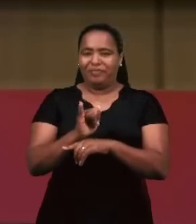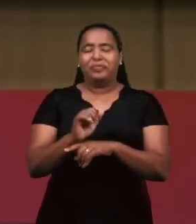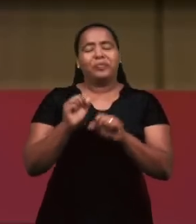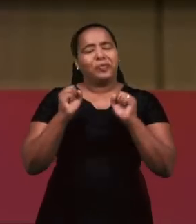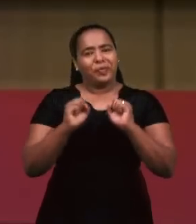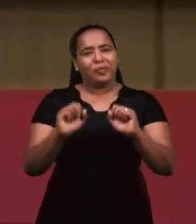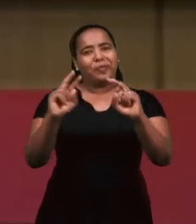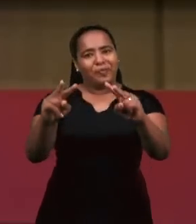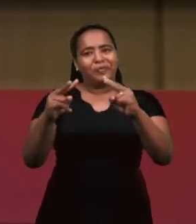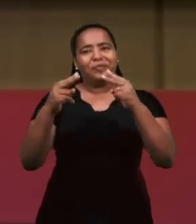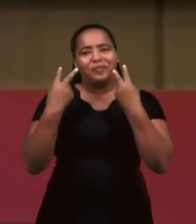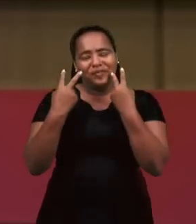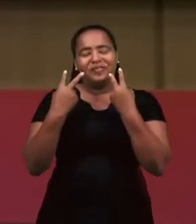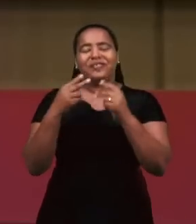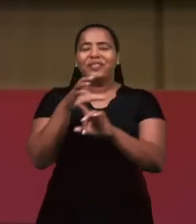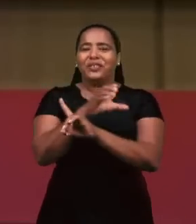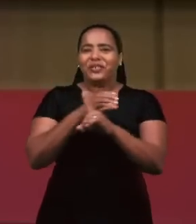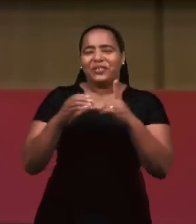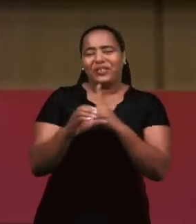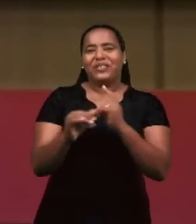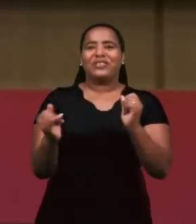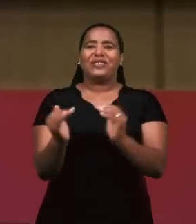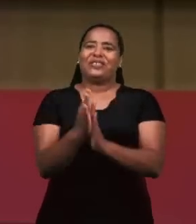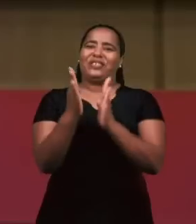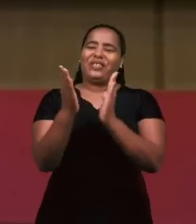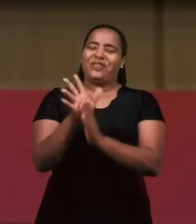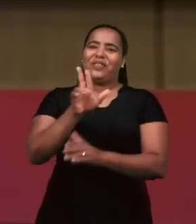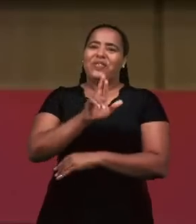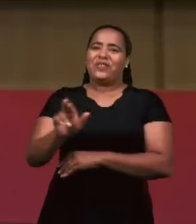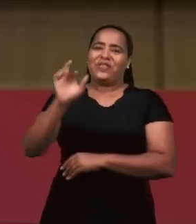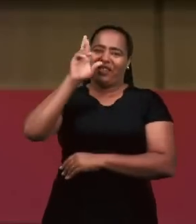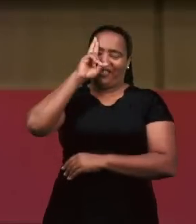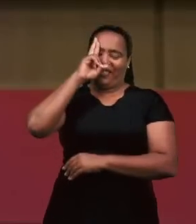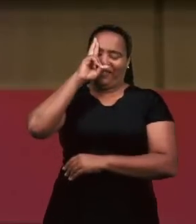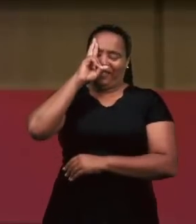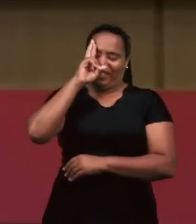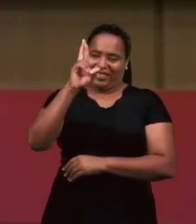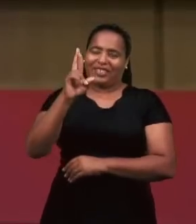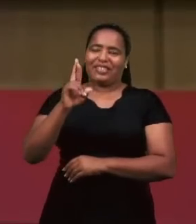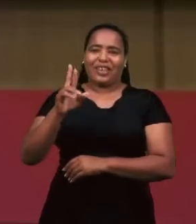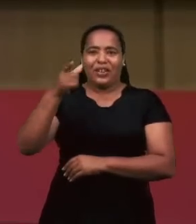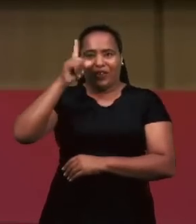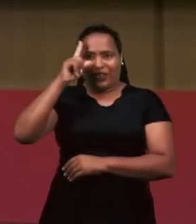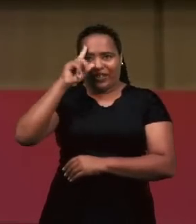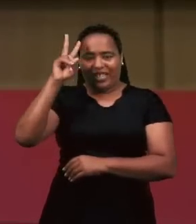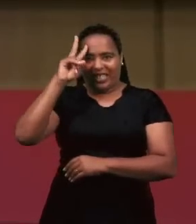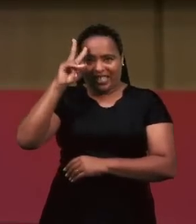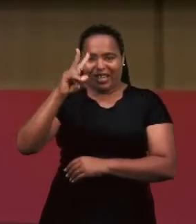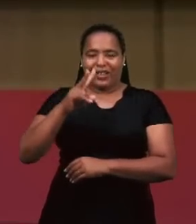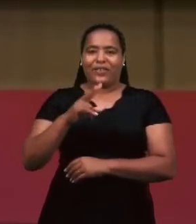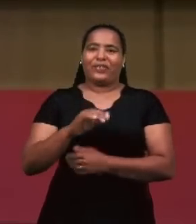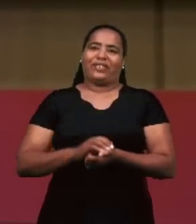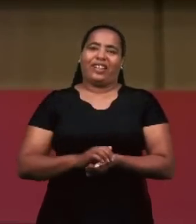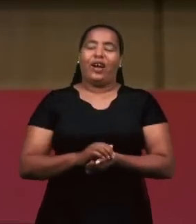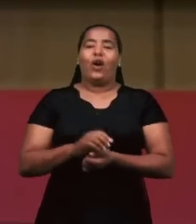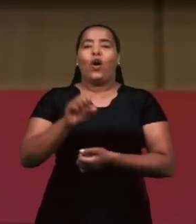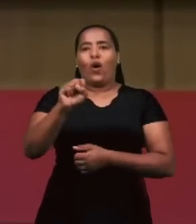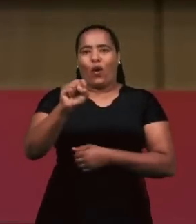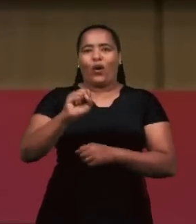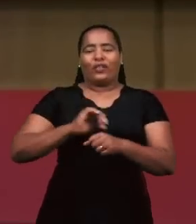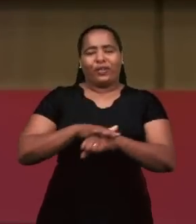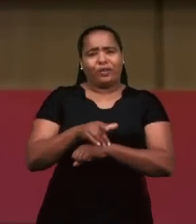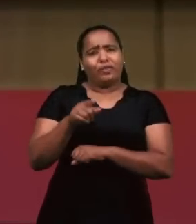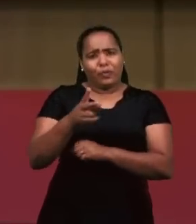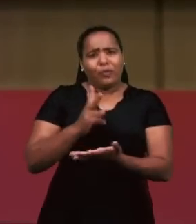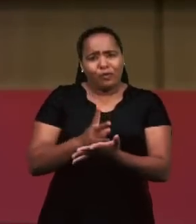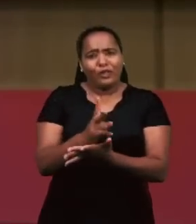conosco o culto de louvor ao nome do Senhor que nós fazemos toda segunda-feira às 20 horas. Então, dentro de instantes, você permanece